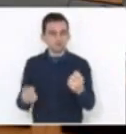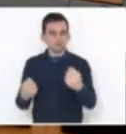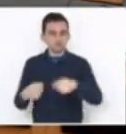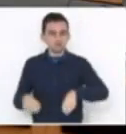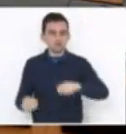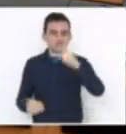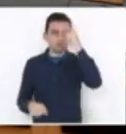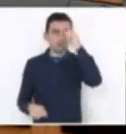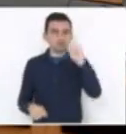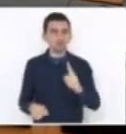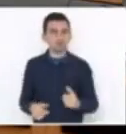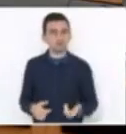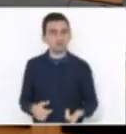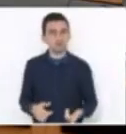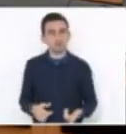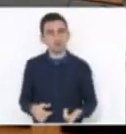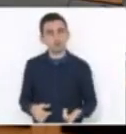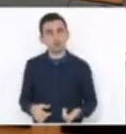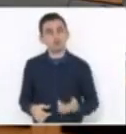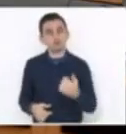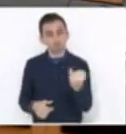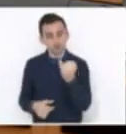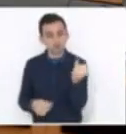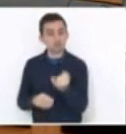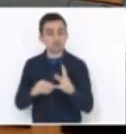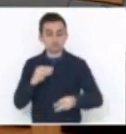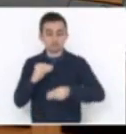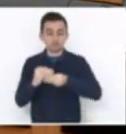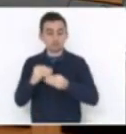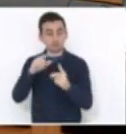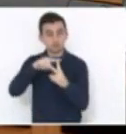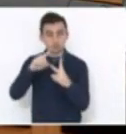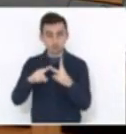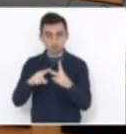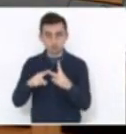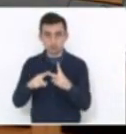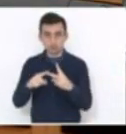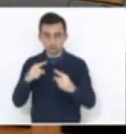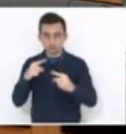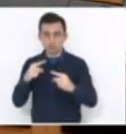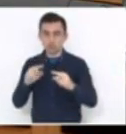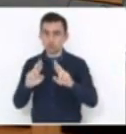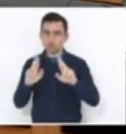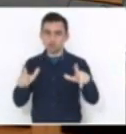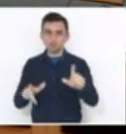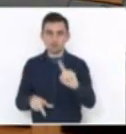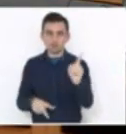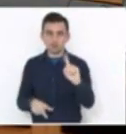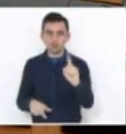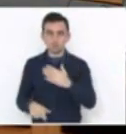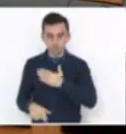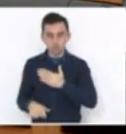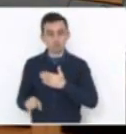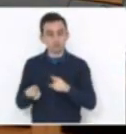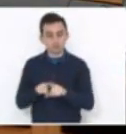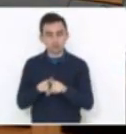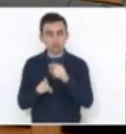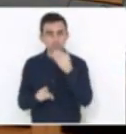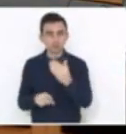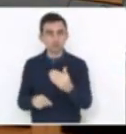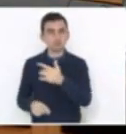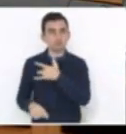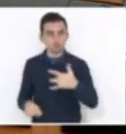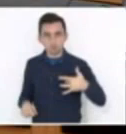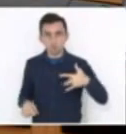de Santa Catarina? As minhas duas emendas, senhores parlamentares, não é diferente nos outros gabinetes, o meu também é pedido, na área da